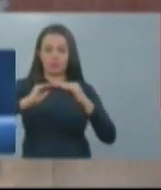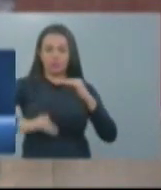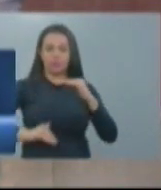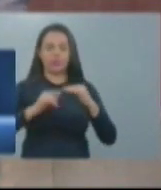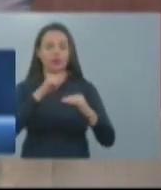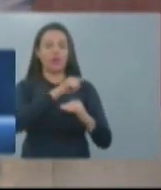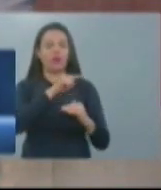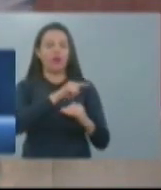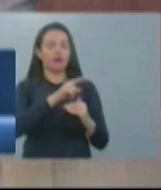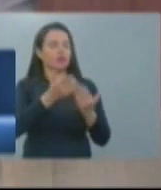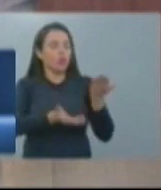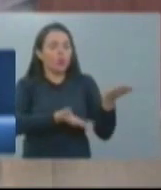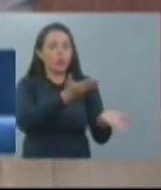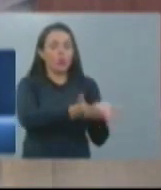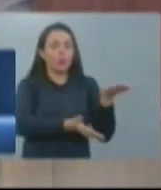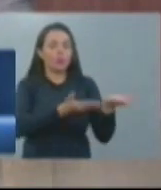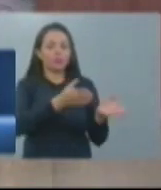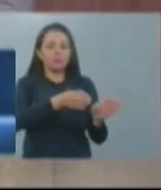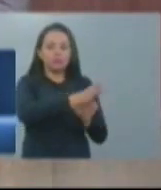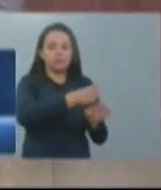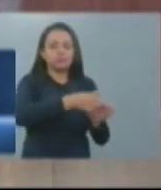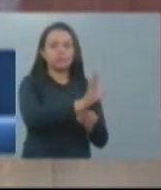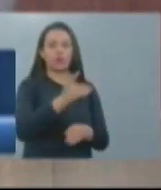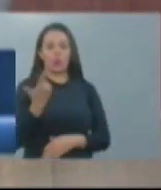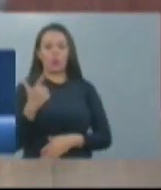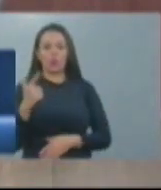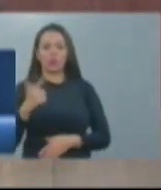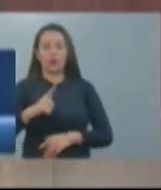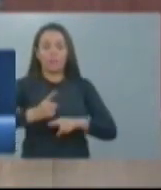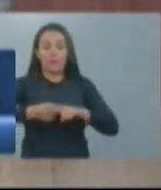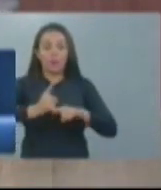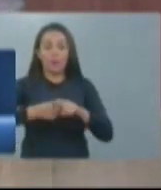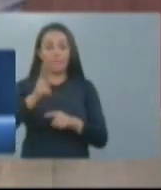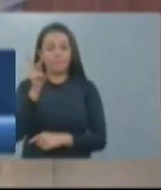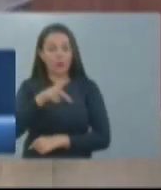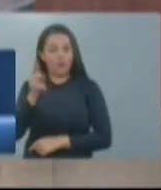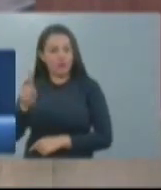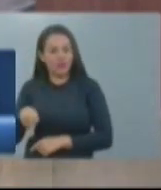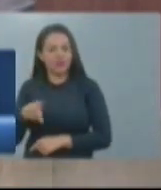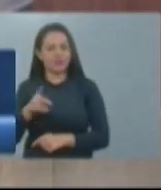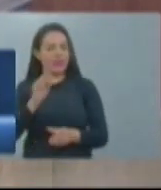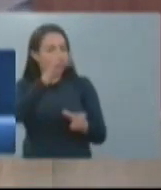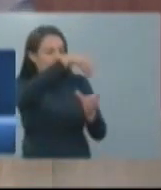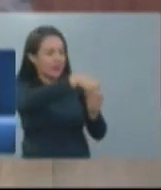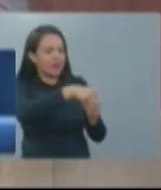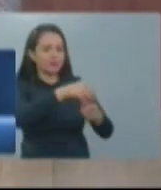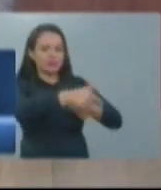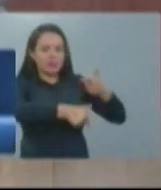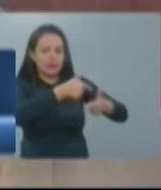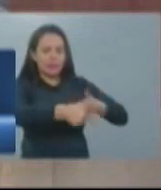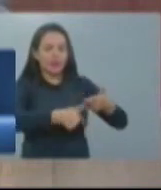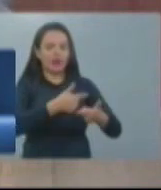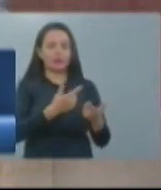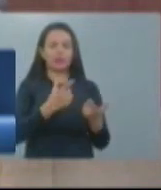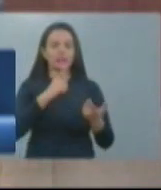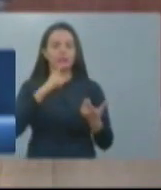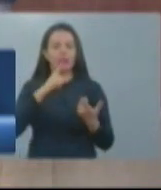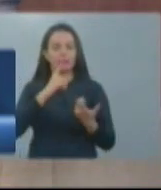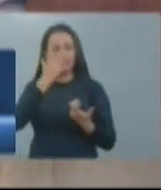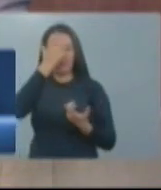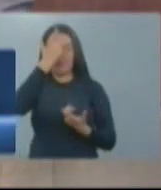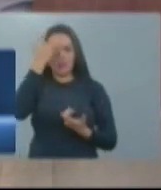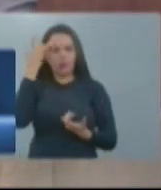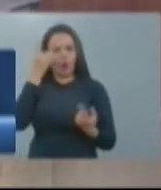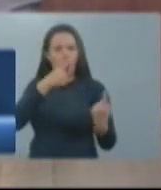porque os instrutores educacionais são constantemente ameaçados dentro dessas unidades, são lesionados, e nós temos